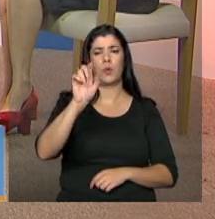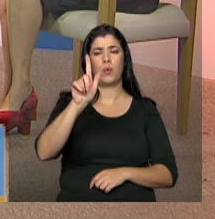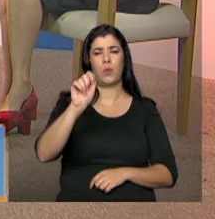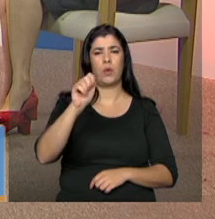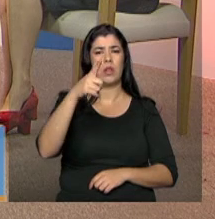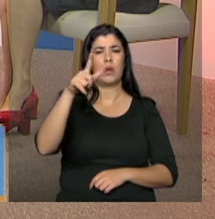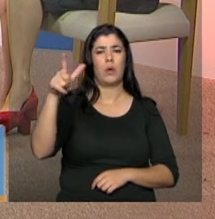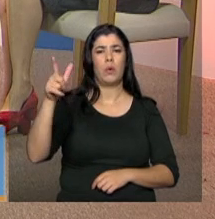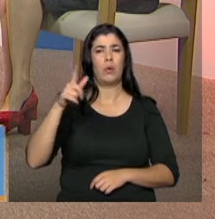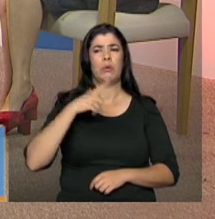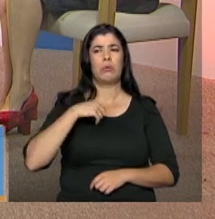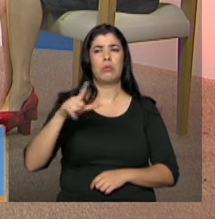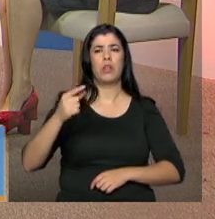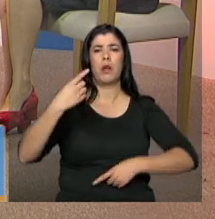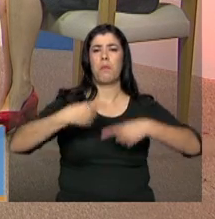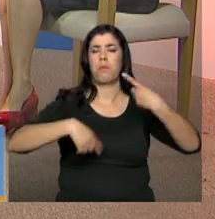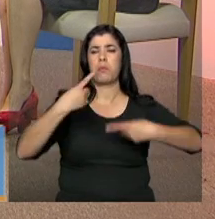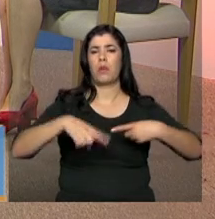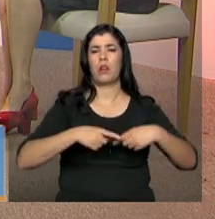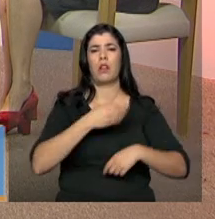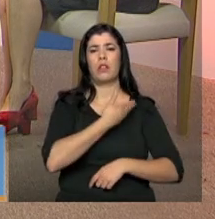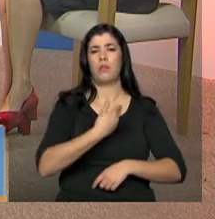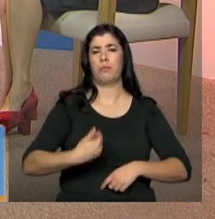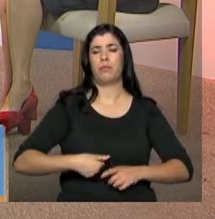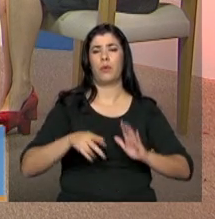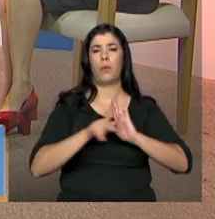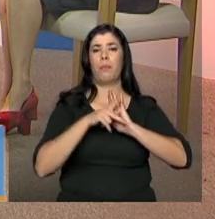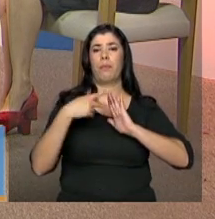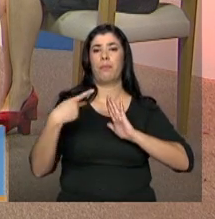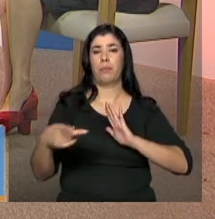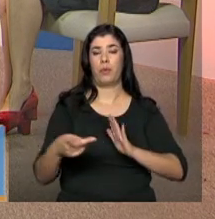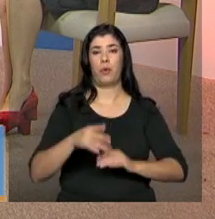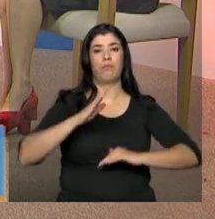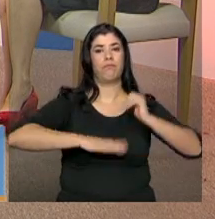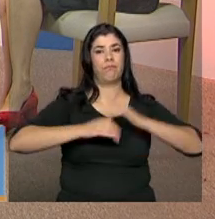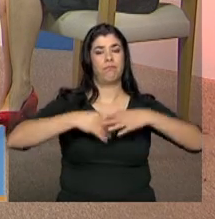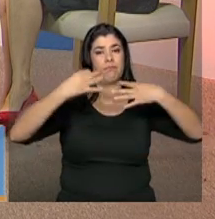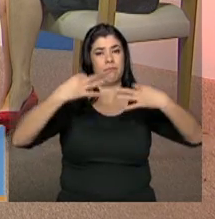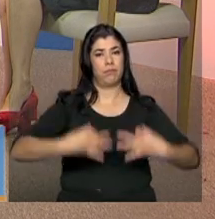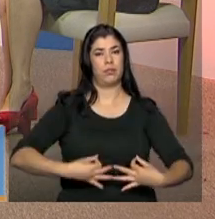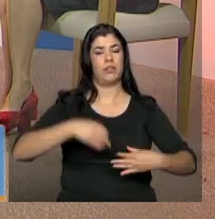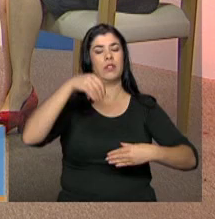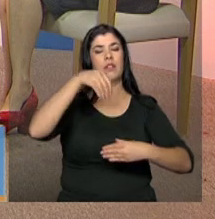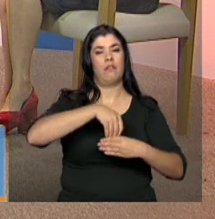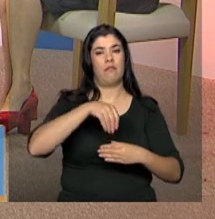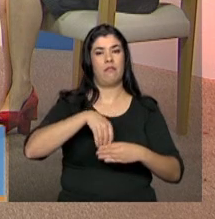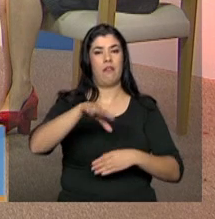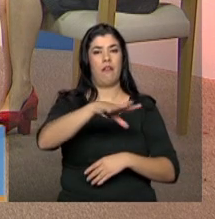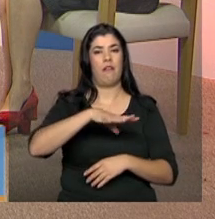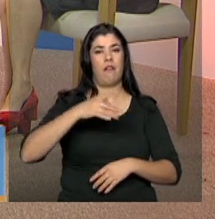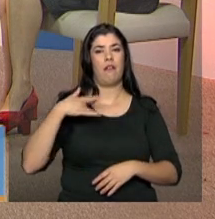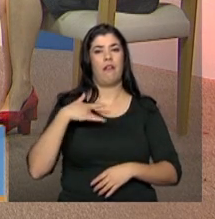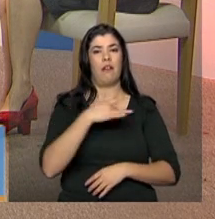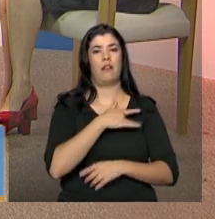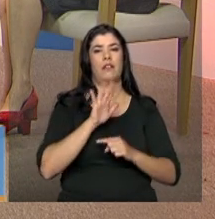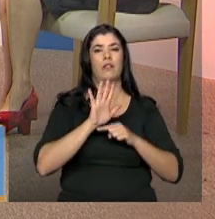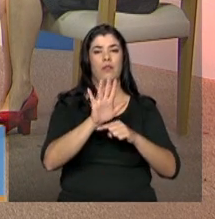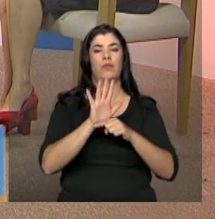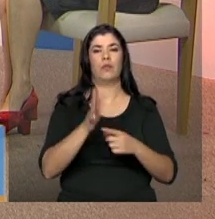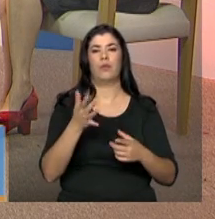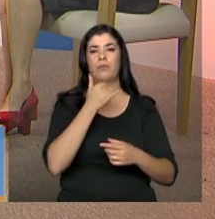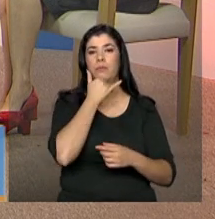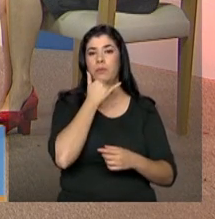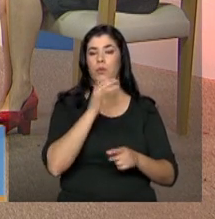políticas públicas consolidadas, em especial essas que envolvem a área da assistência social, em decorrência de que a assistência social, ela